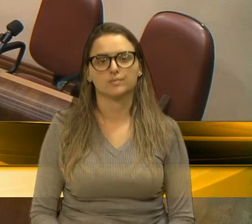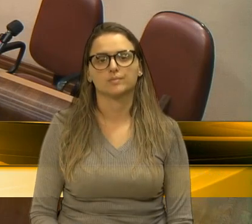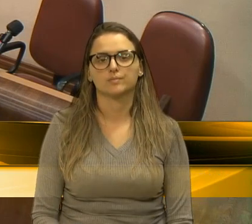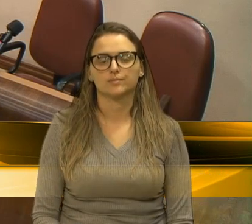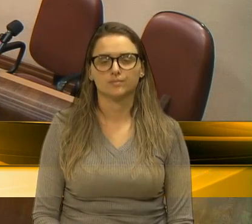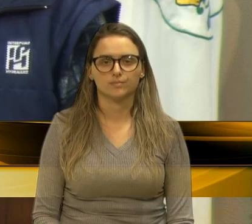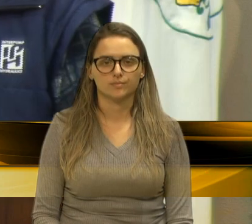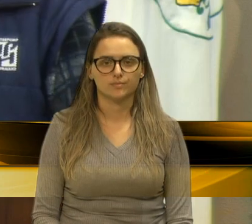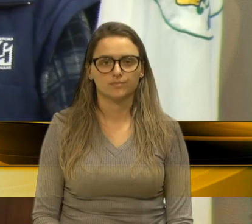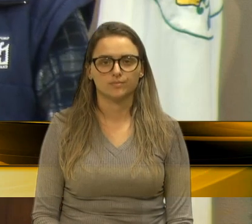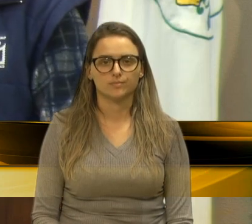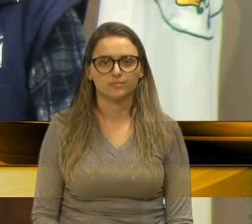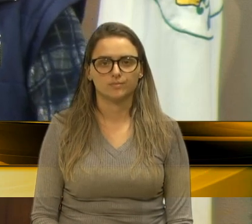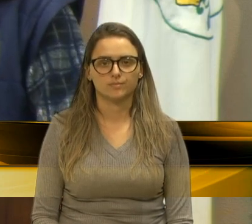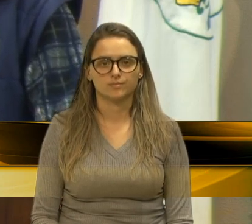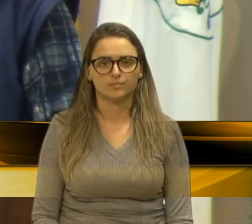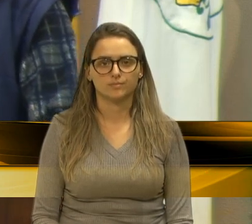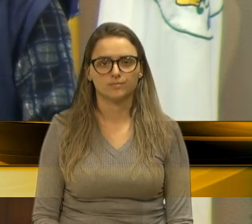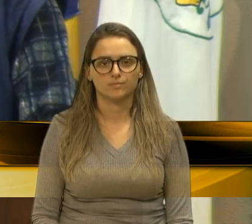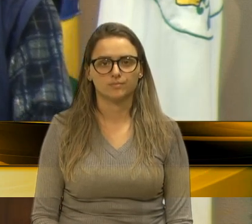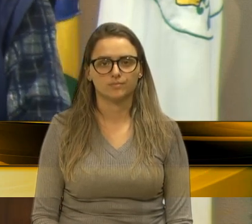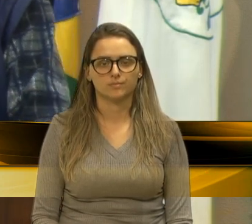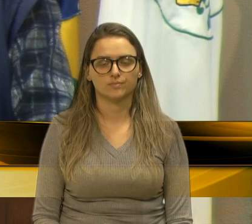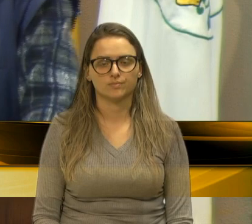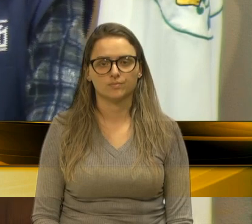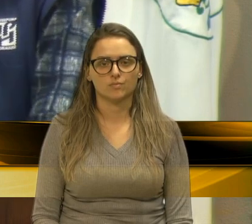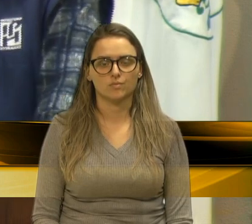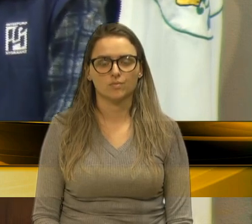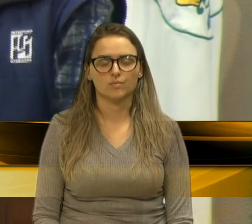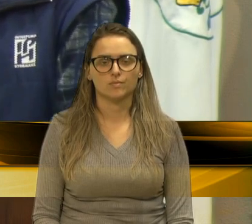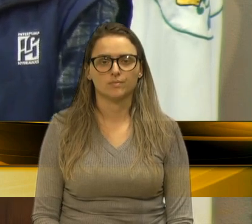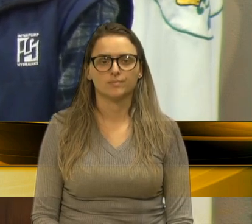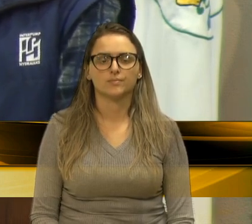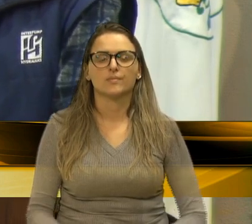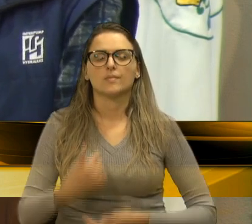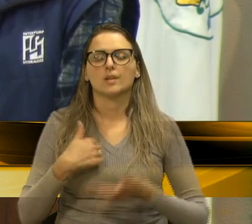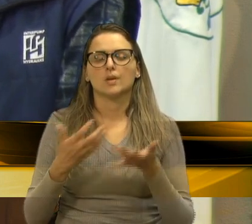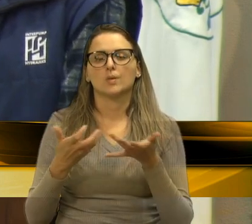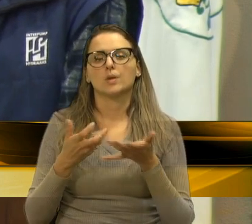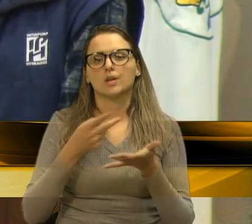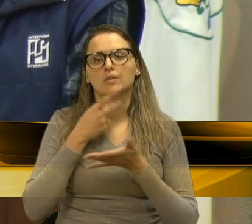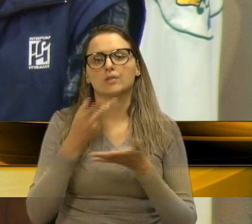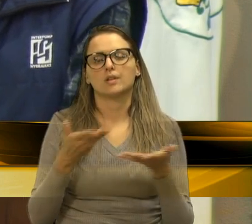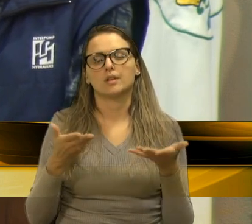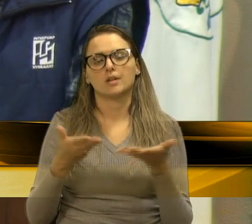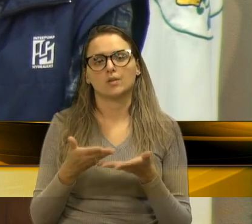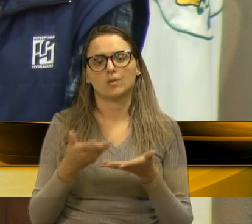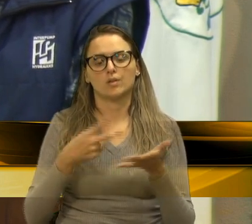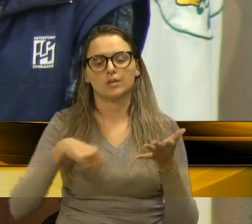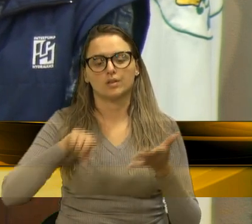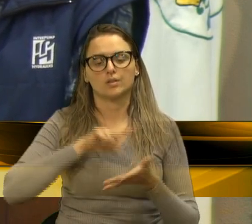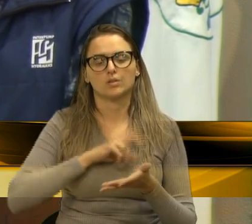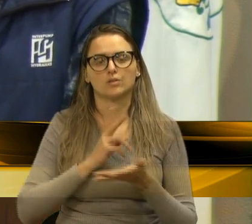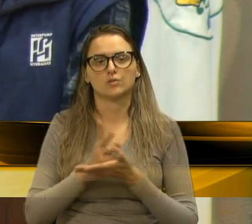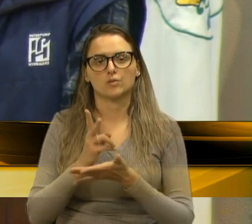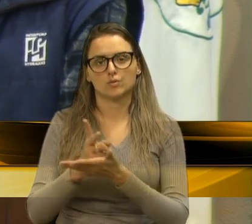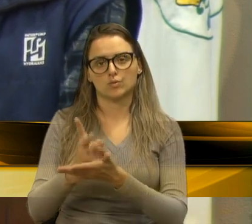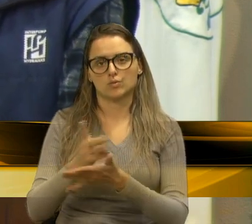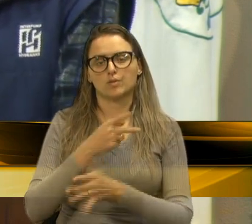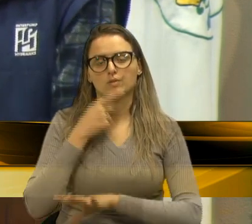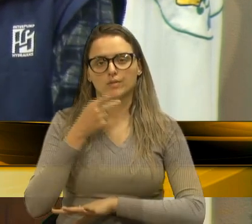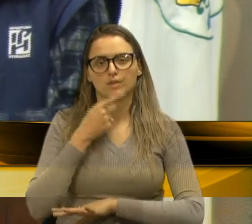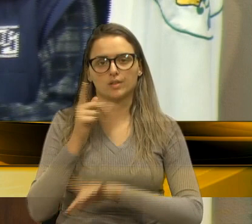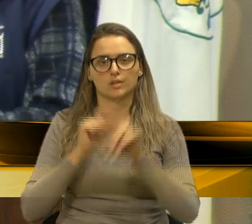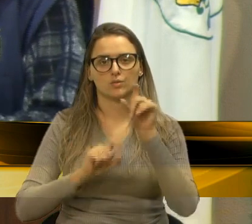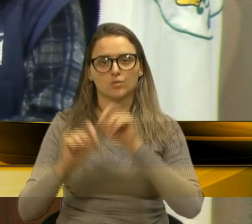dizer aqui que a gente vai continuar falando, nossas visitas, continuar falando das